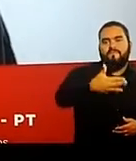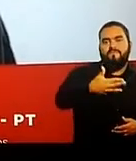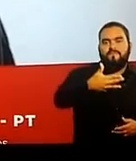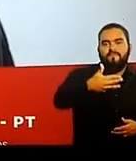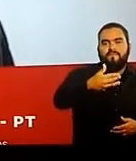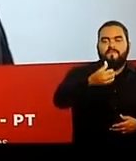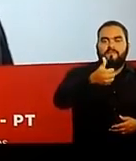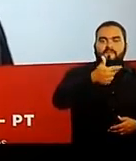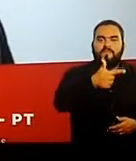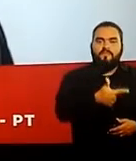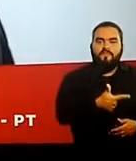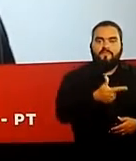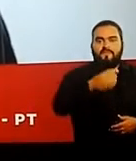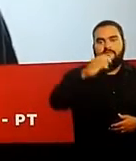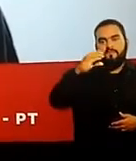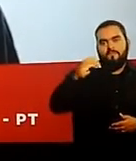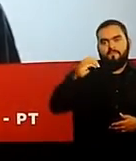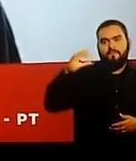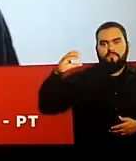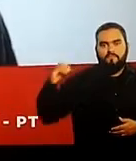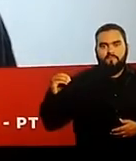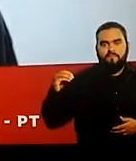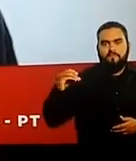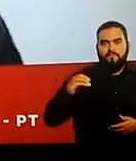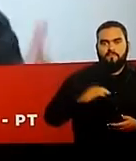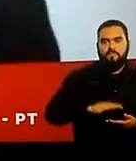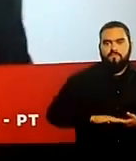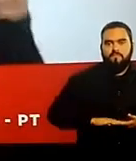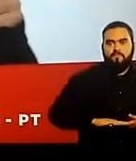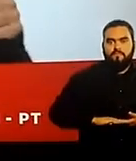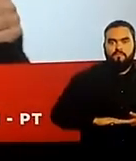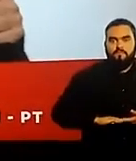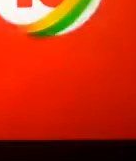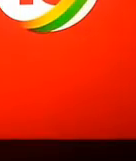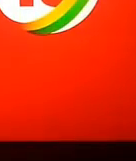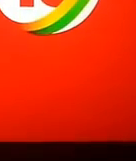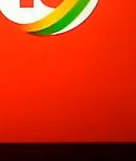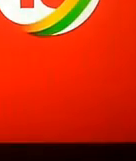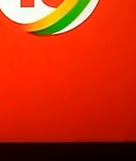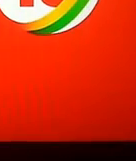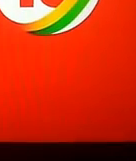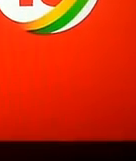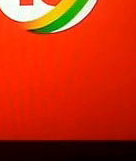O movimento favorecido é Lias do Baiano, 13,200. O movimento favorecida favorecido